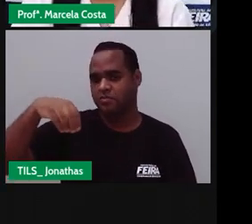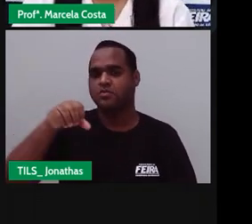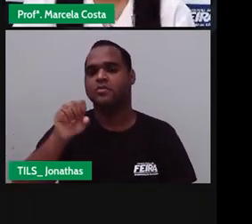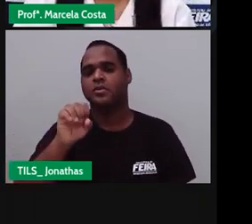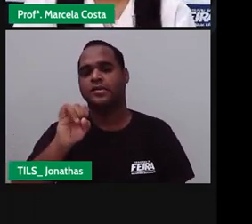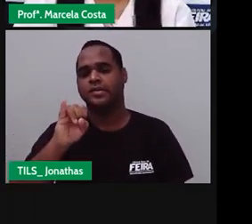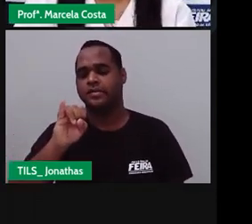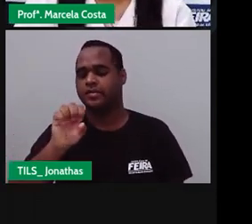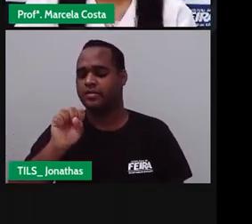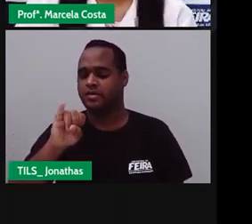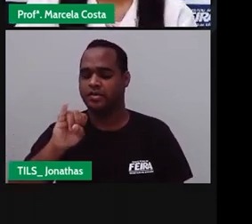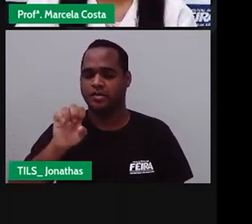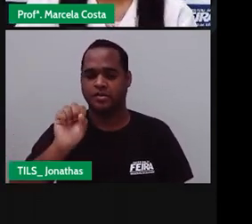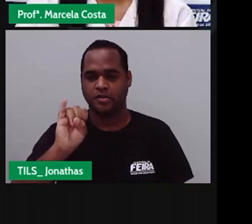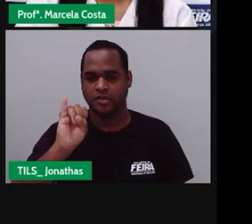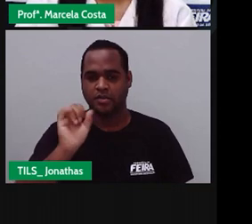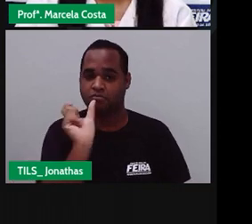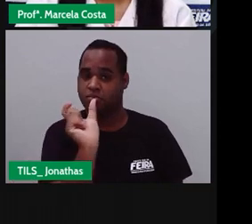a sílaba Si